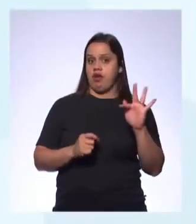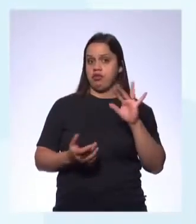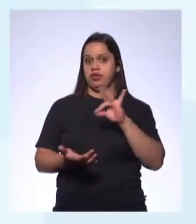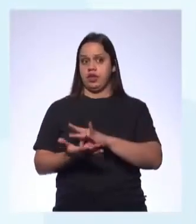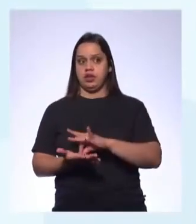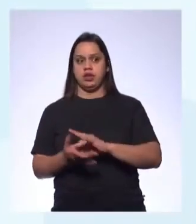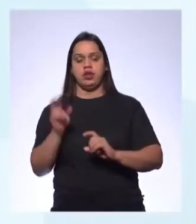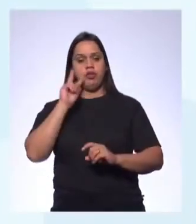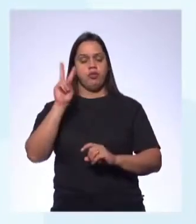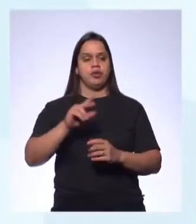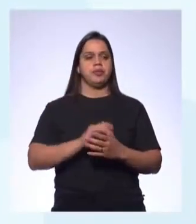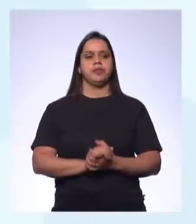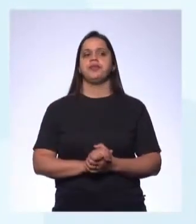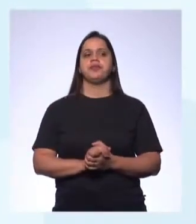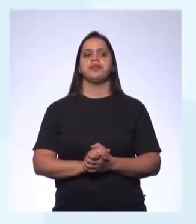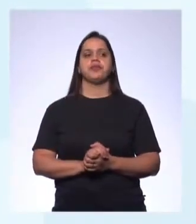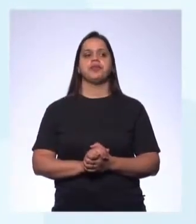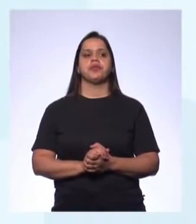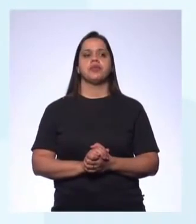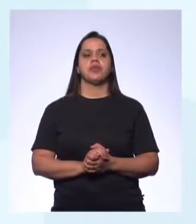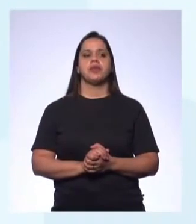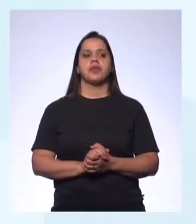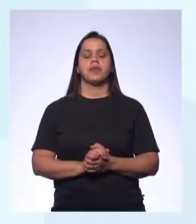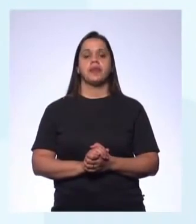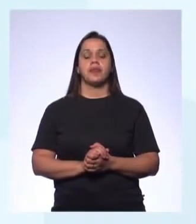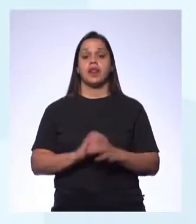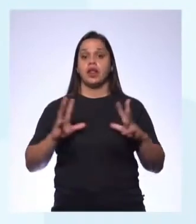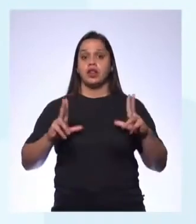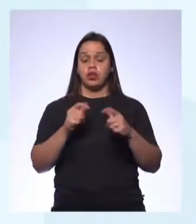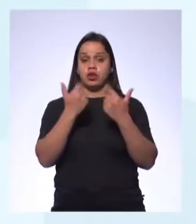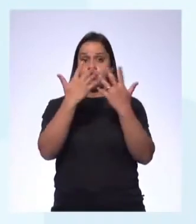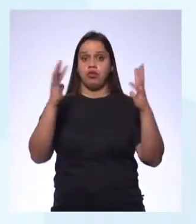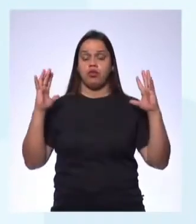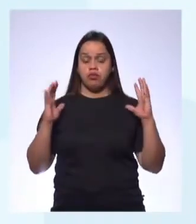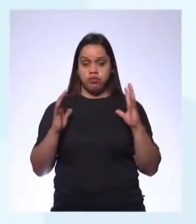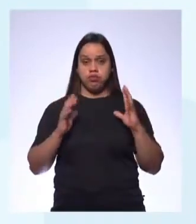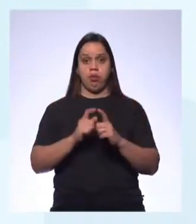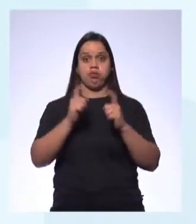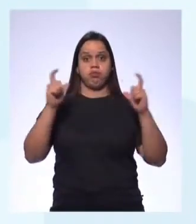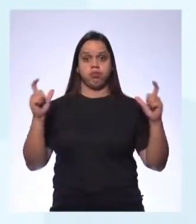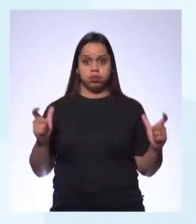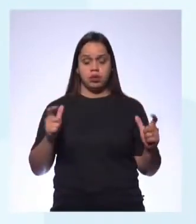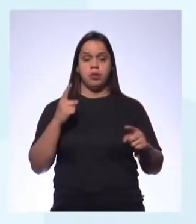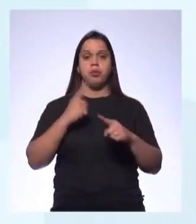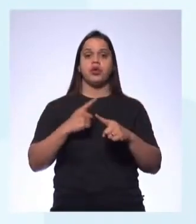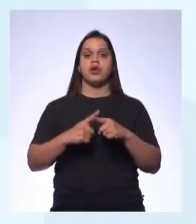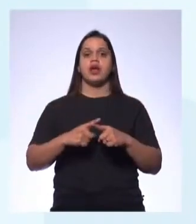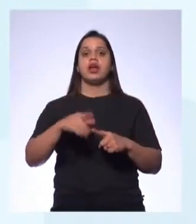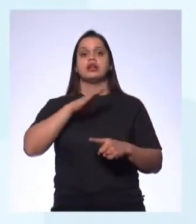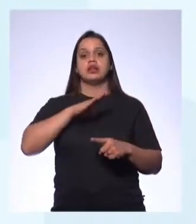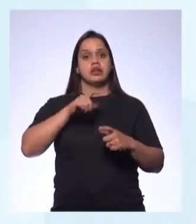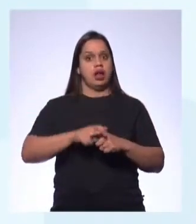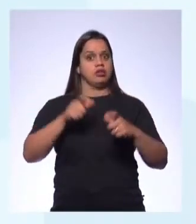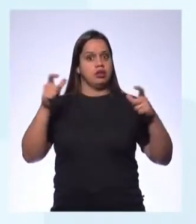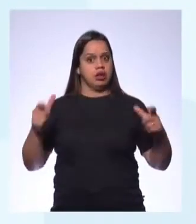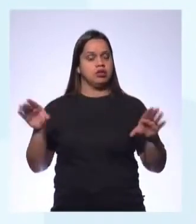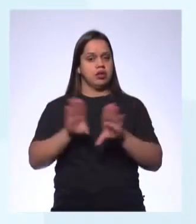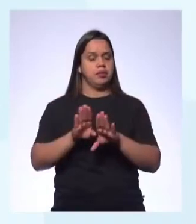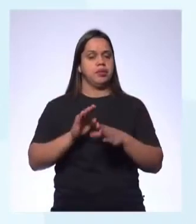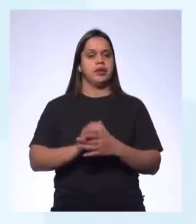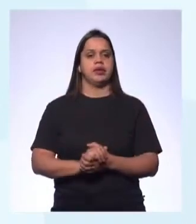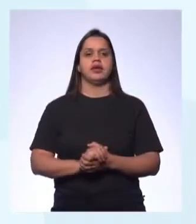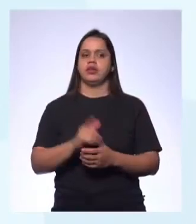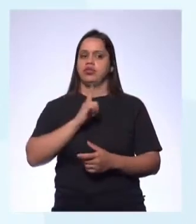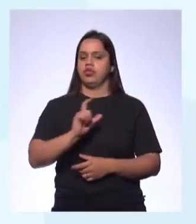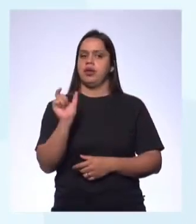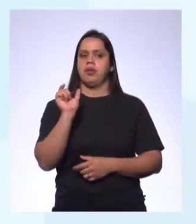certo? Então, a primeira, a intensidade dos fenômenos naturais acontece pelos crescimentos das cidades. É verdade, né? Tinha até a